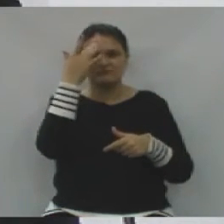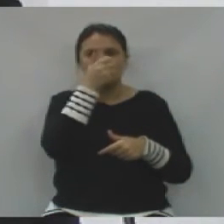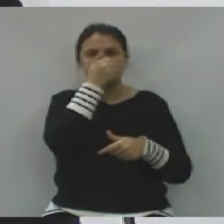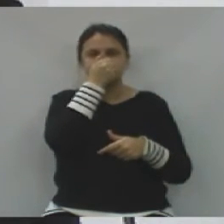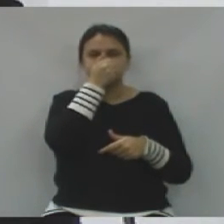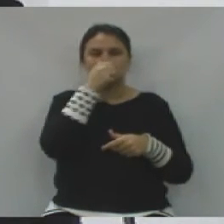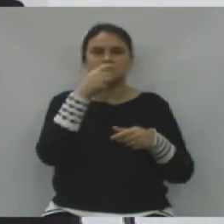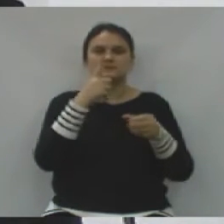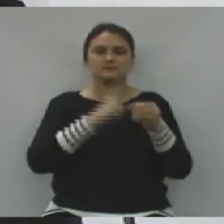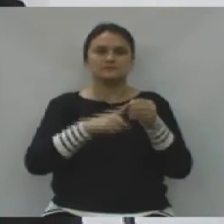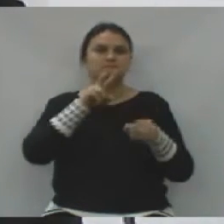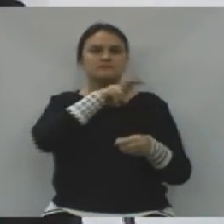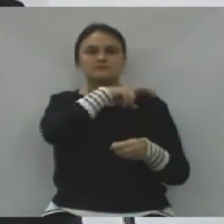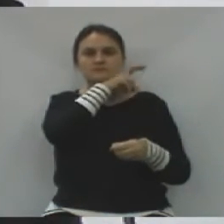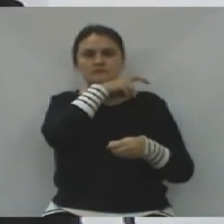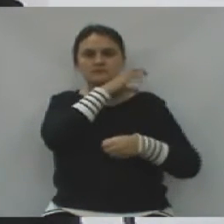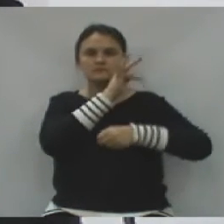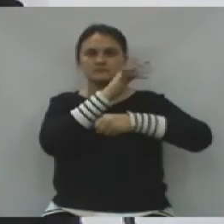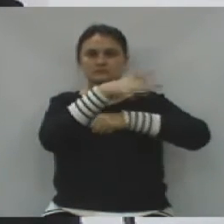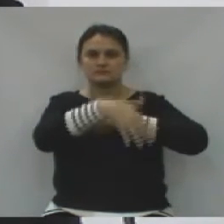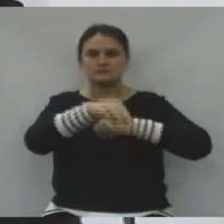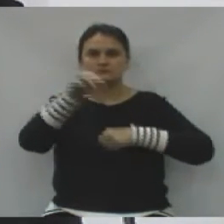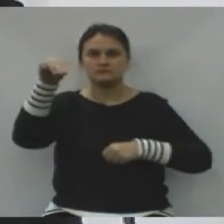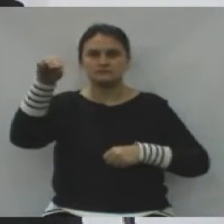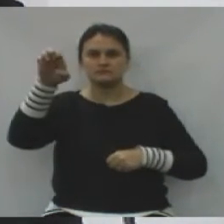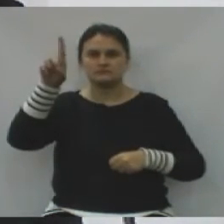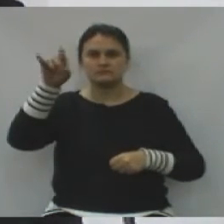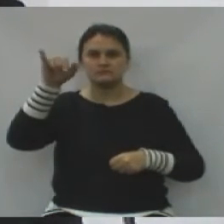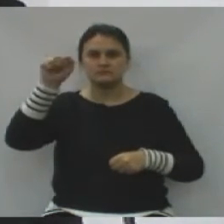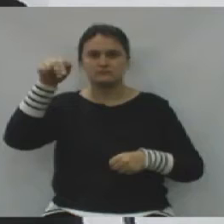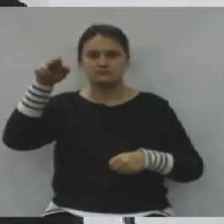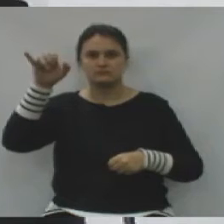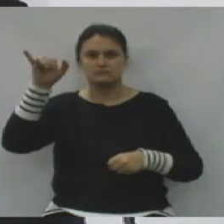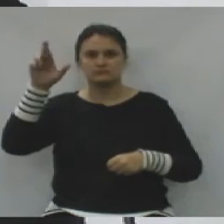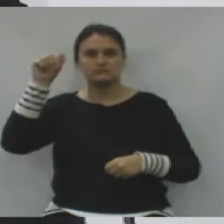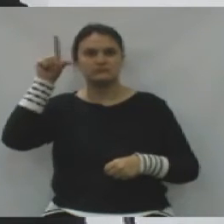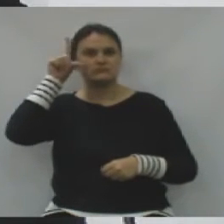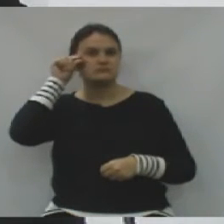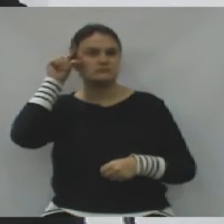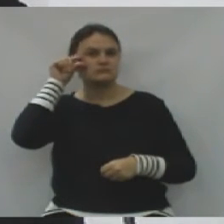Cascavel, Foz do Iguaçu, Medianeira, Guarapuava, enfim.